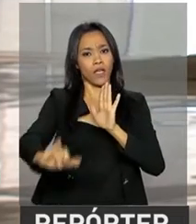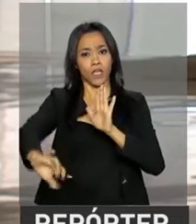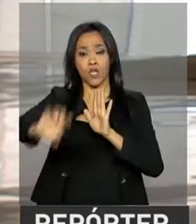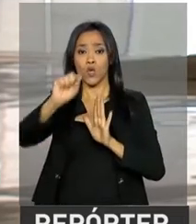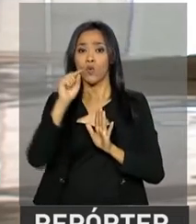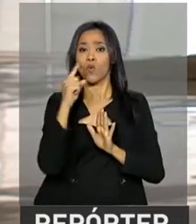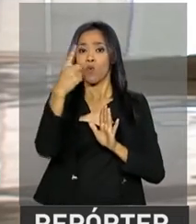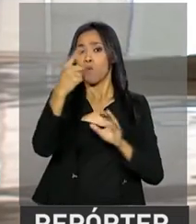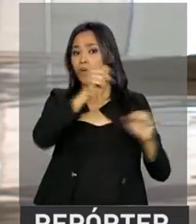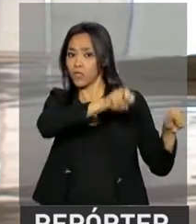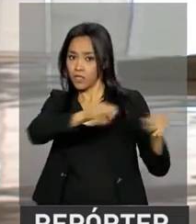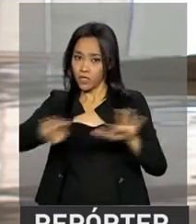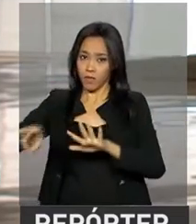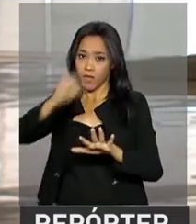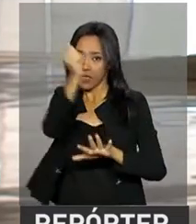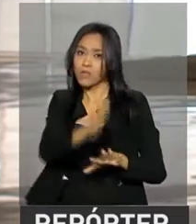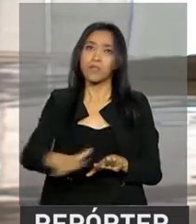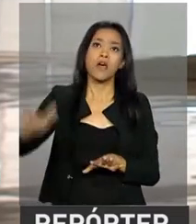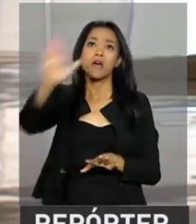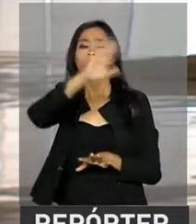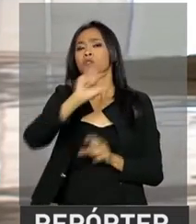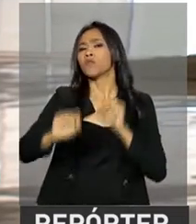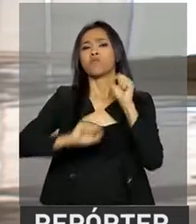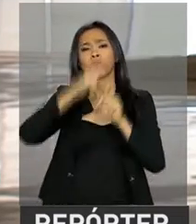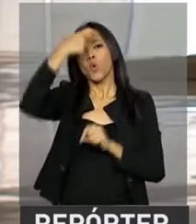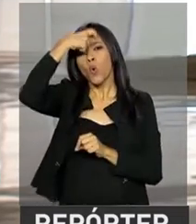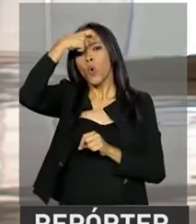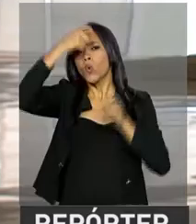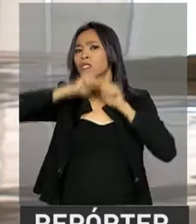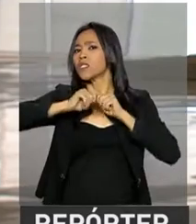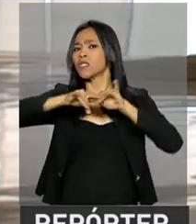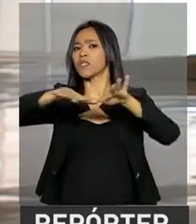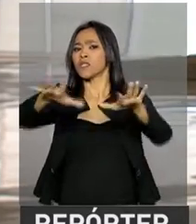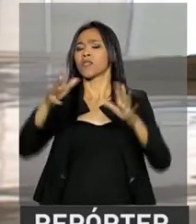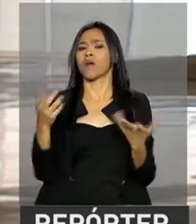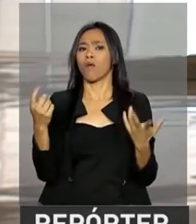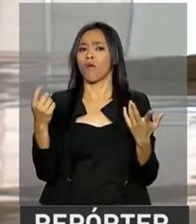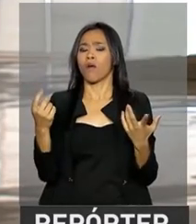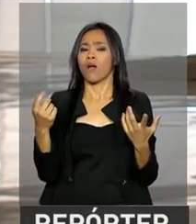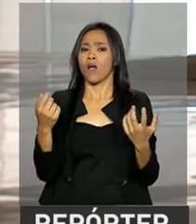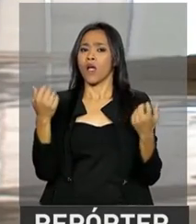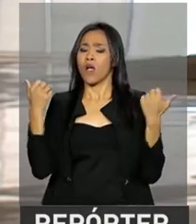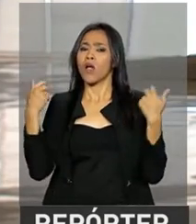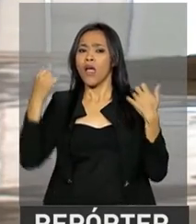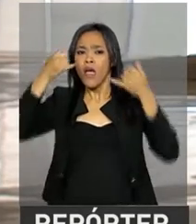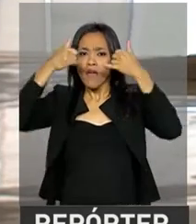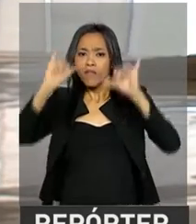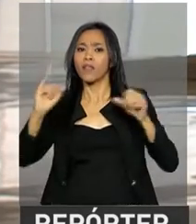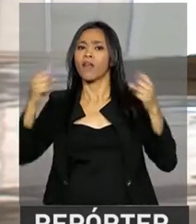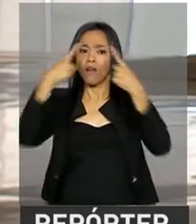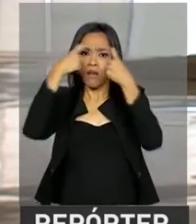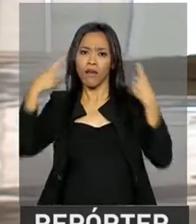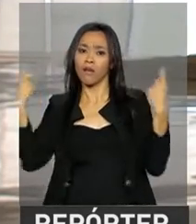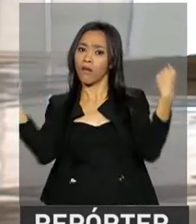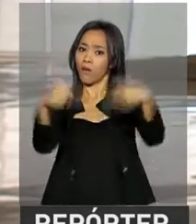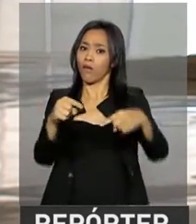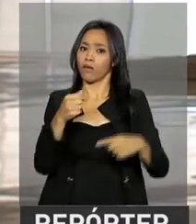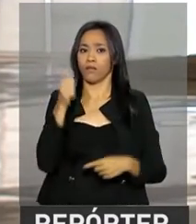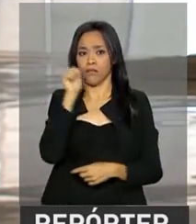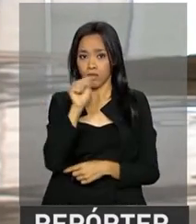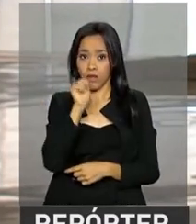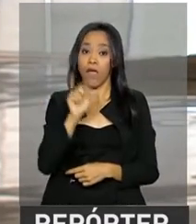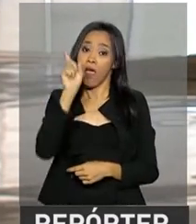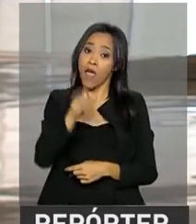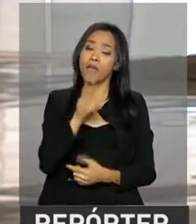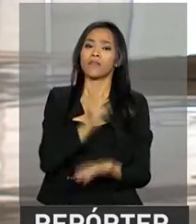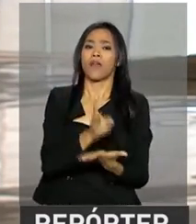nacional de conscientização sobre o combate à violência contra a mulher. Bom, será sempre a última